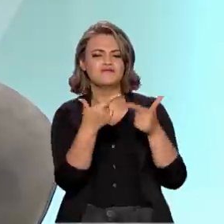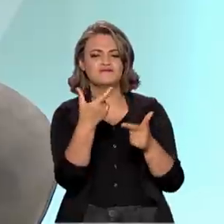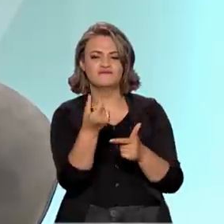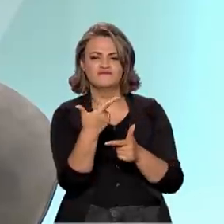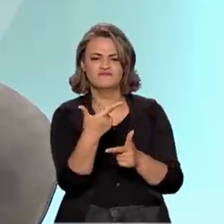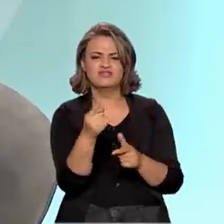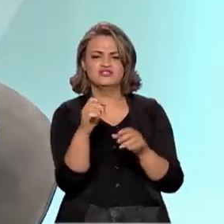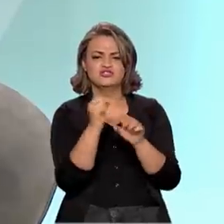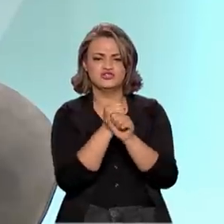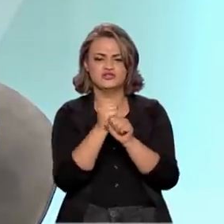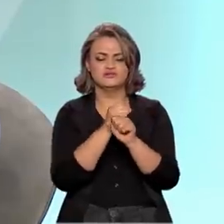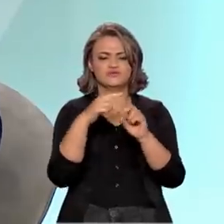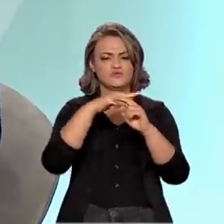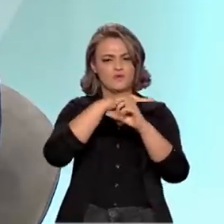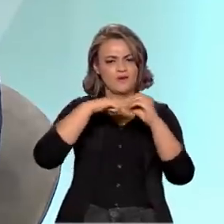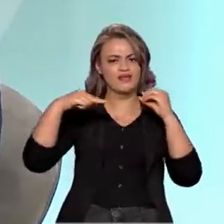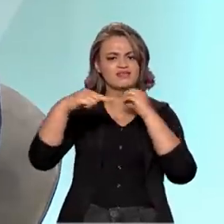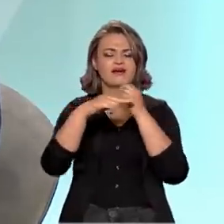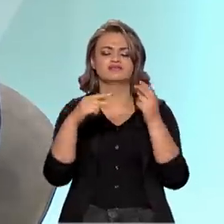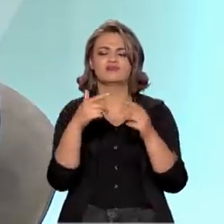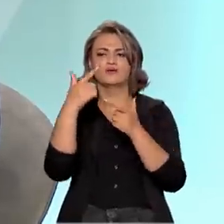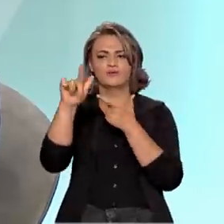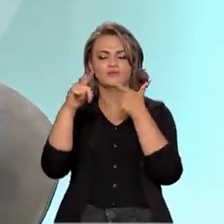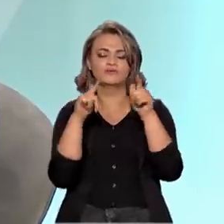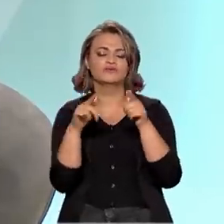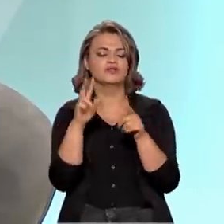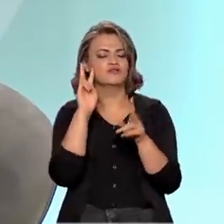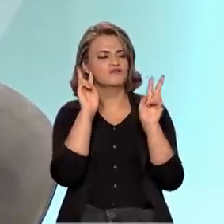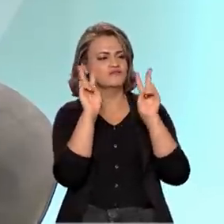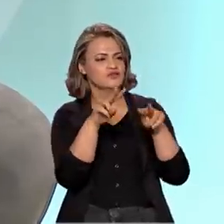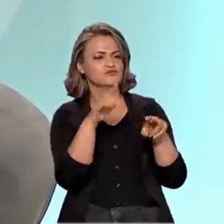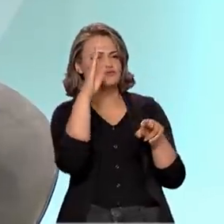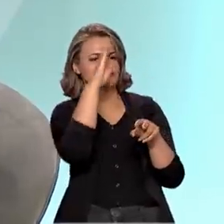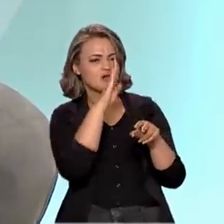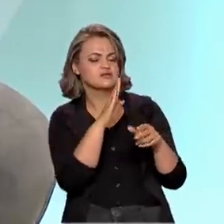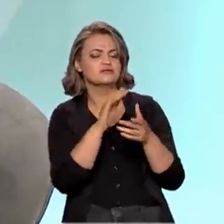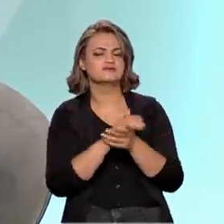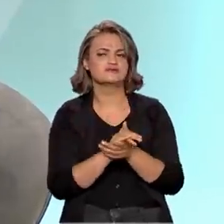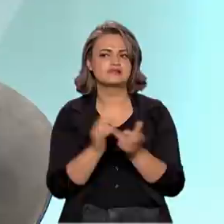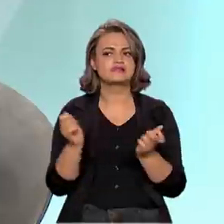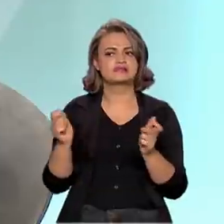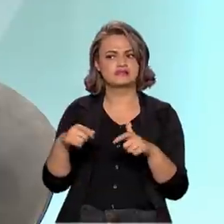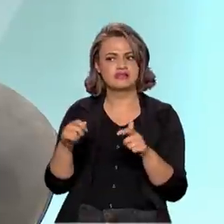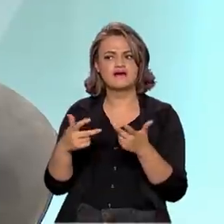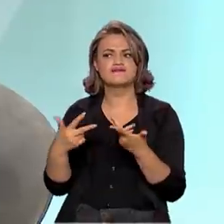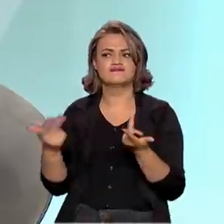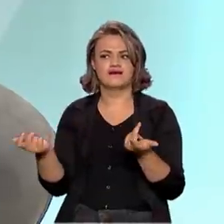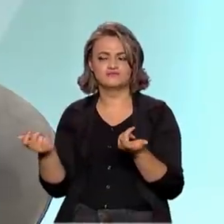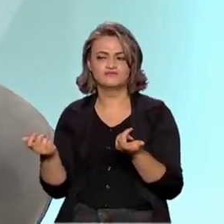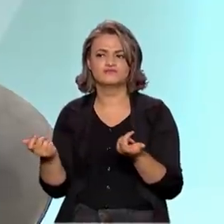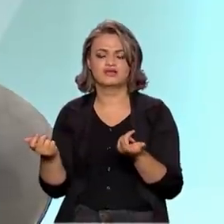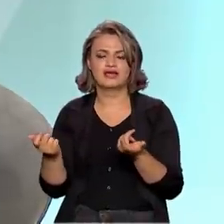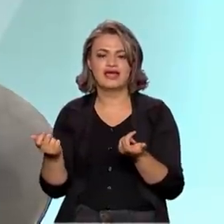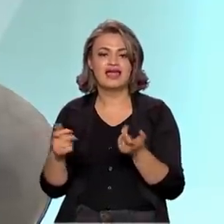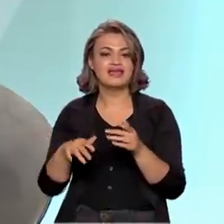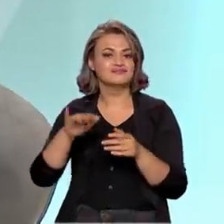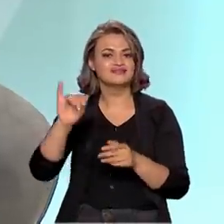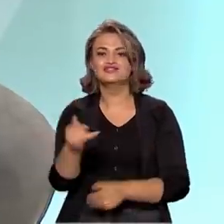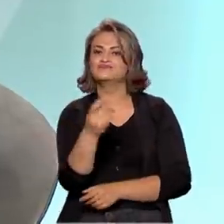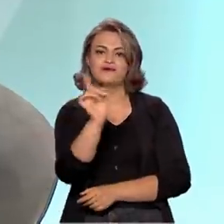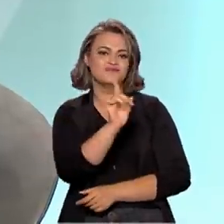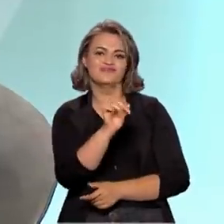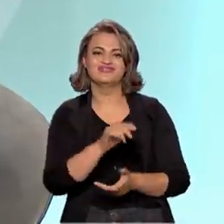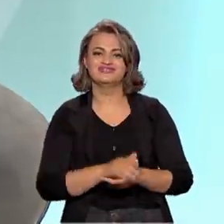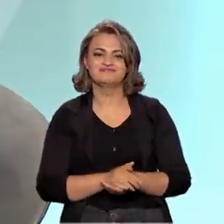NASA, trabalhando com outros programas espaciais e olhando o Brasil e vendo todo o potencial que nós temos e o potencial que nós não utilizamos ainda.